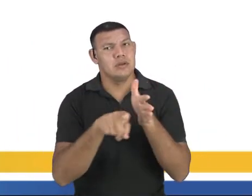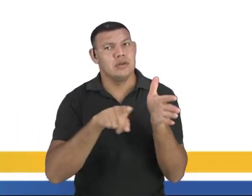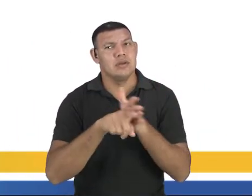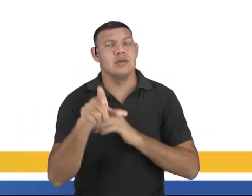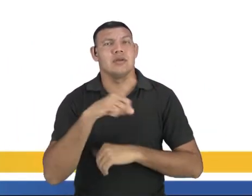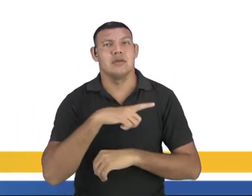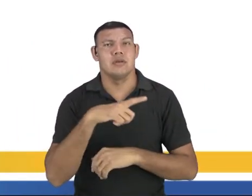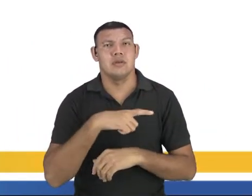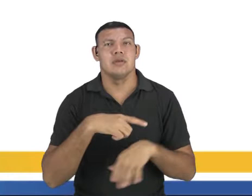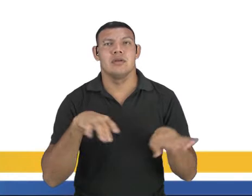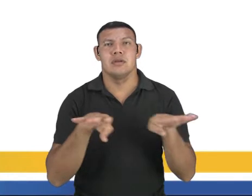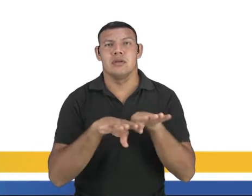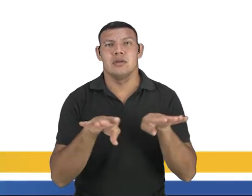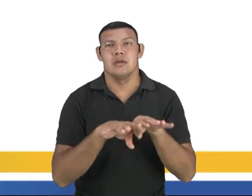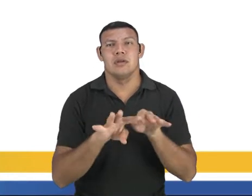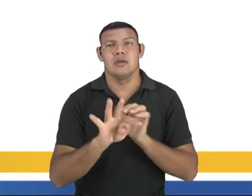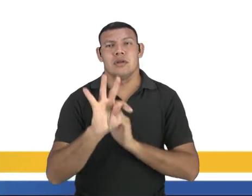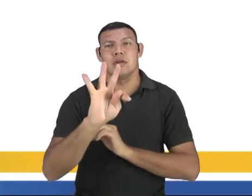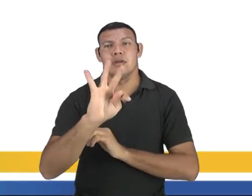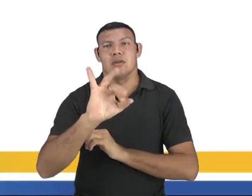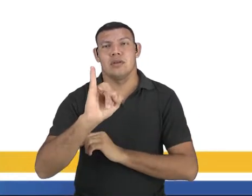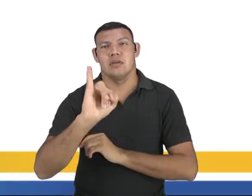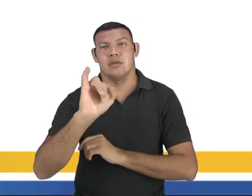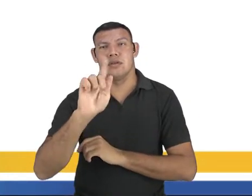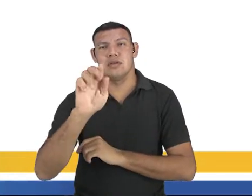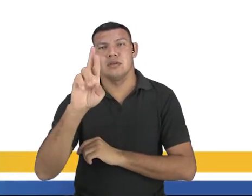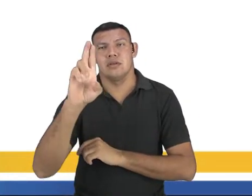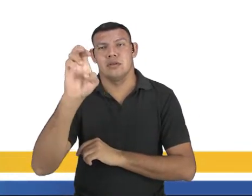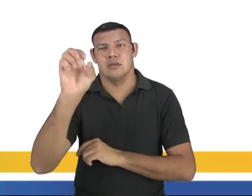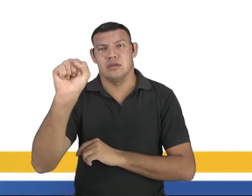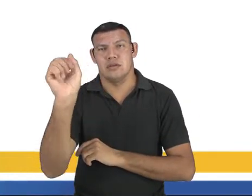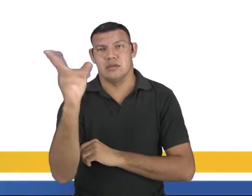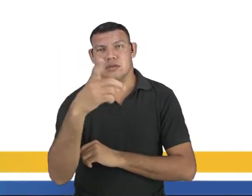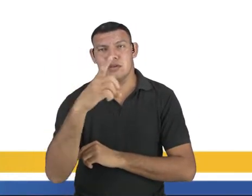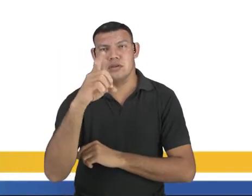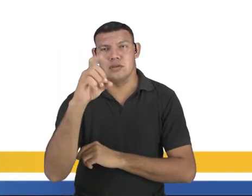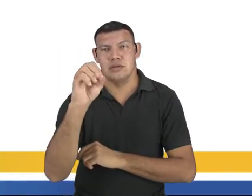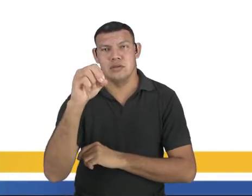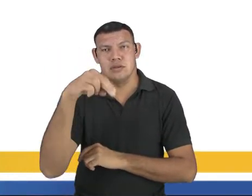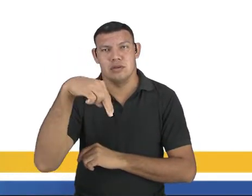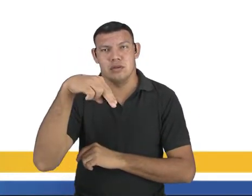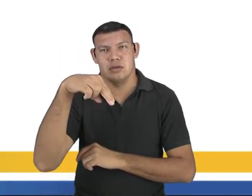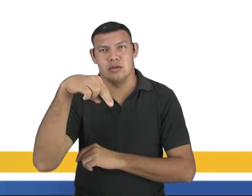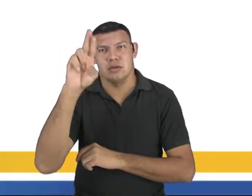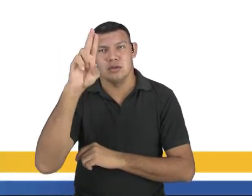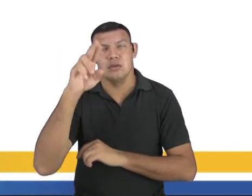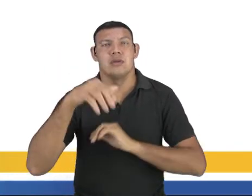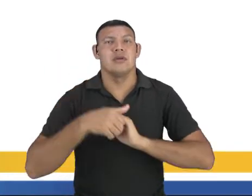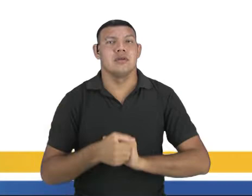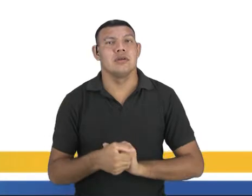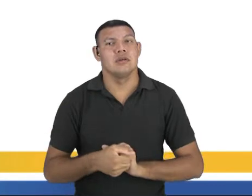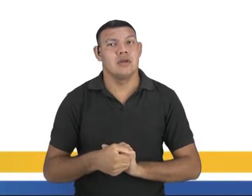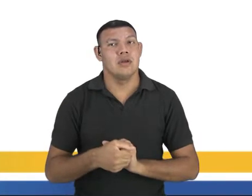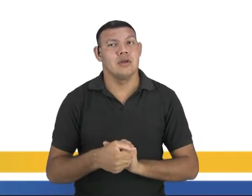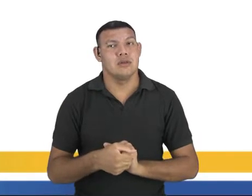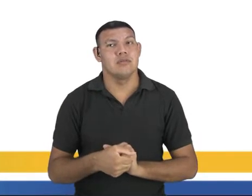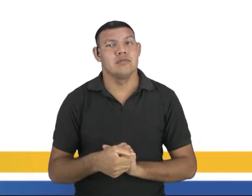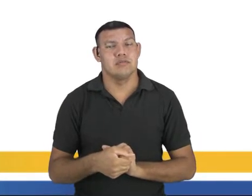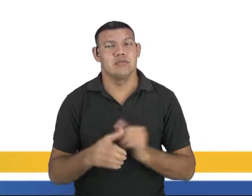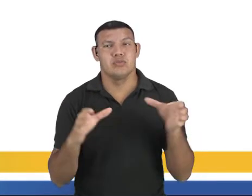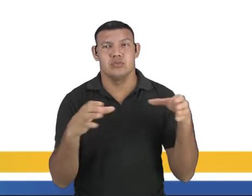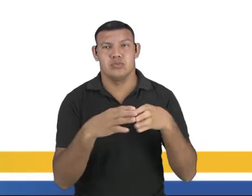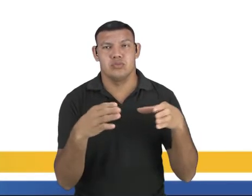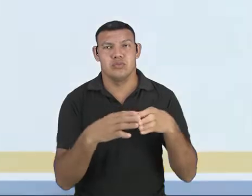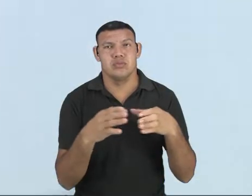Los Tigres del Norte, que seria uma banda mexicana, né? Que também tem esse, traz